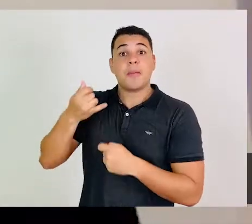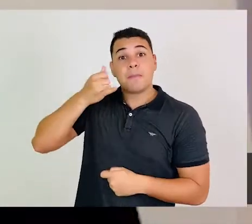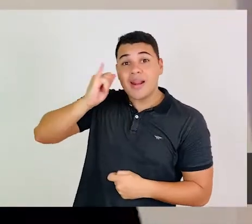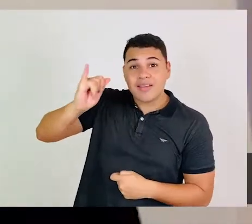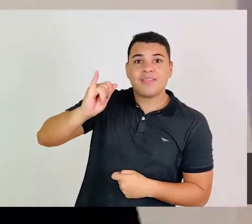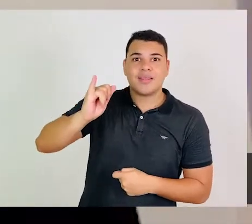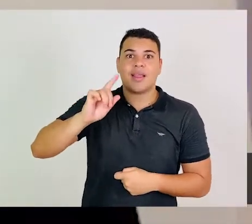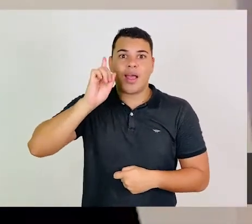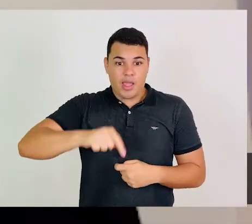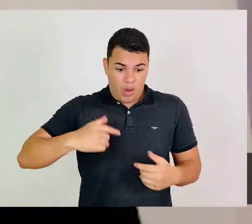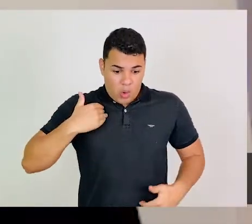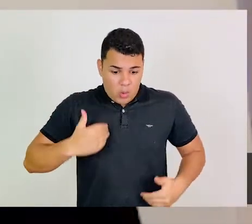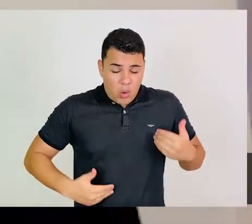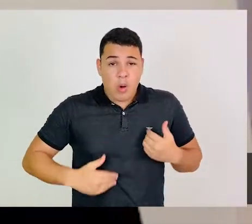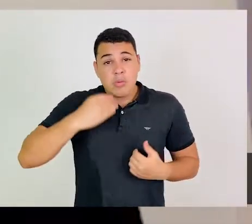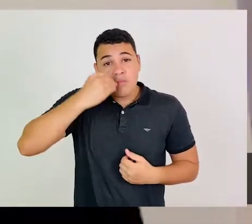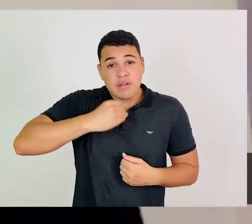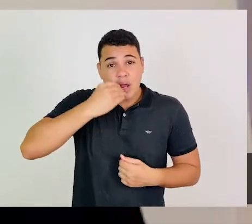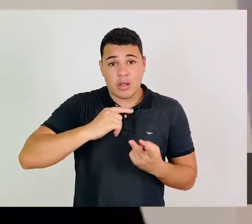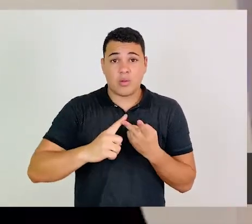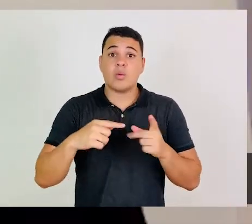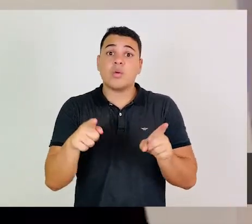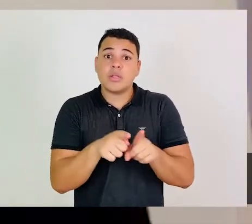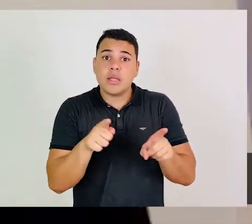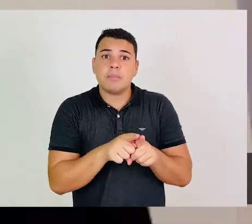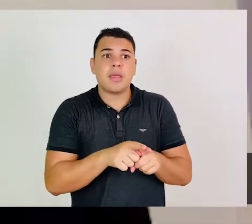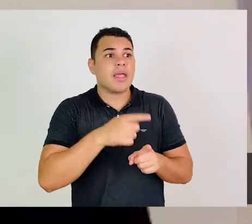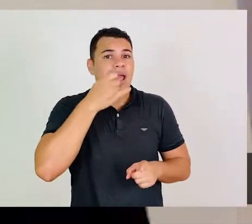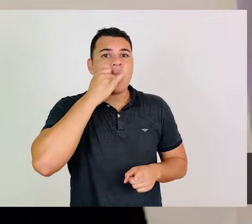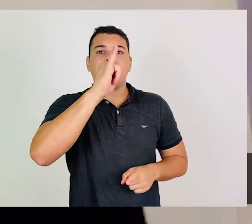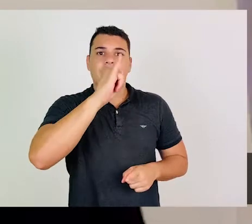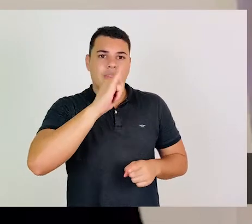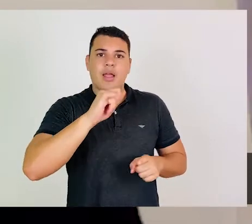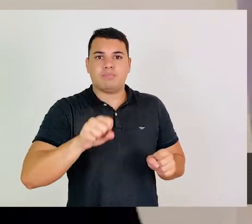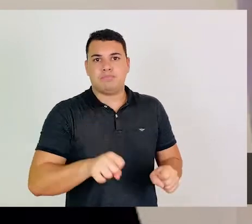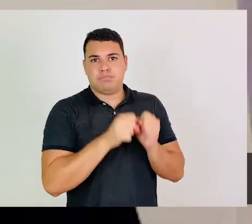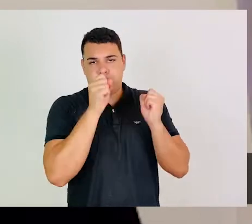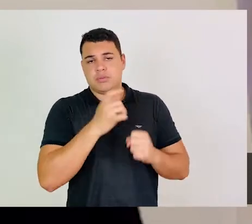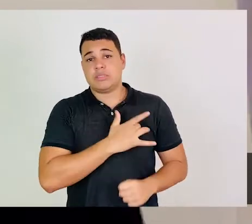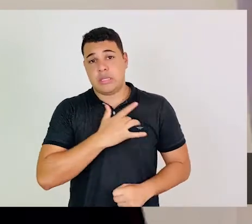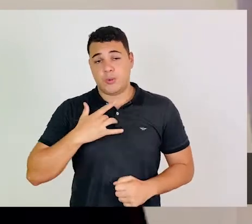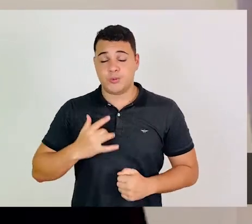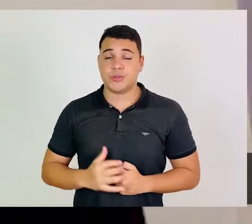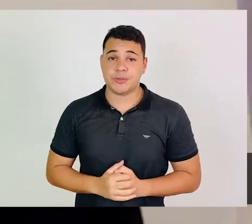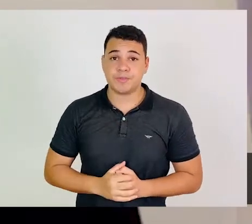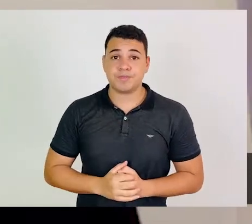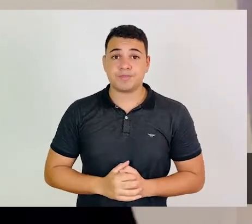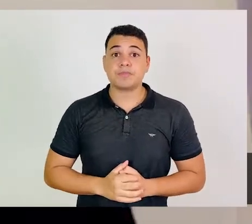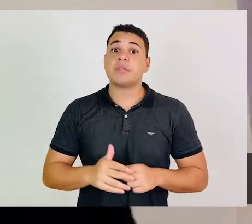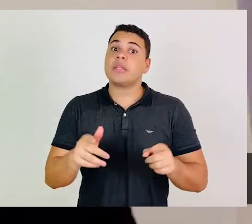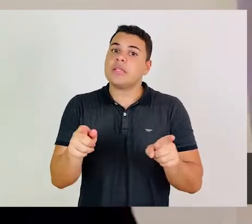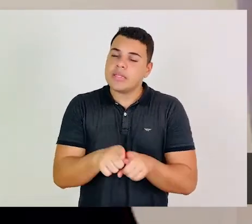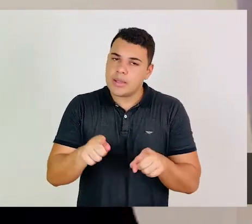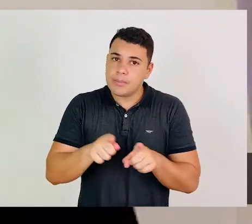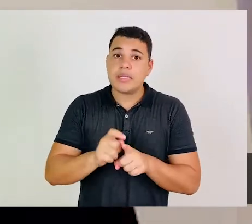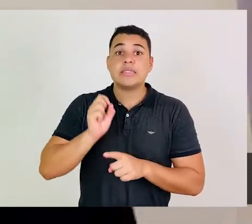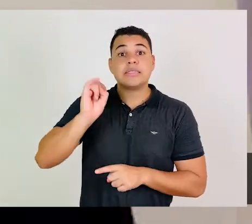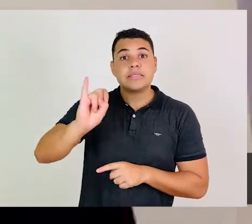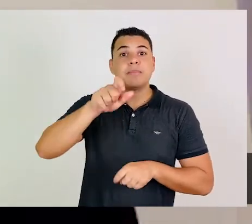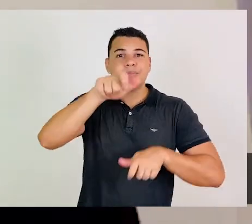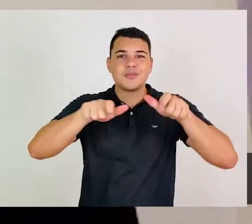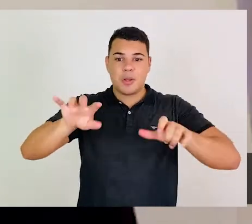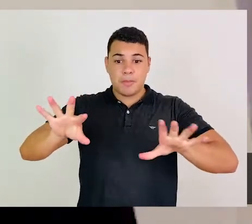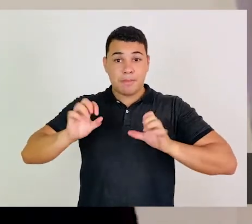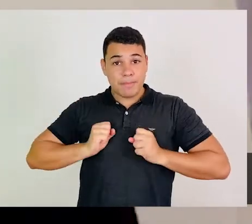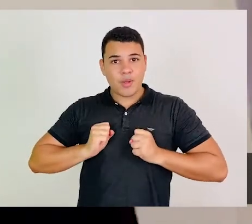menos as glândulas adrenais a produzir cortisol. Então, depois que o paciente com COVID utiliza doses muito elevadas de